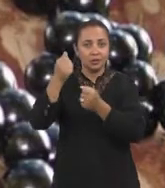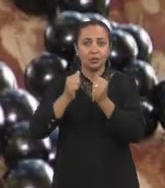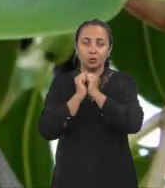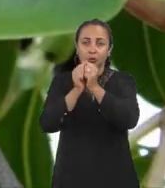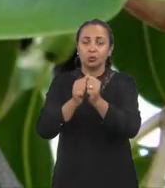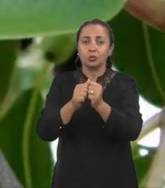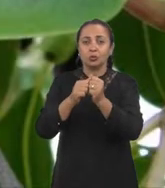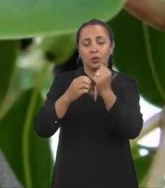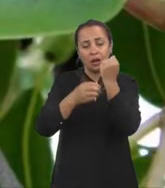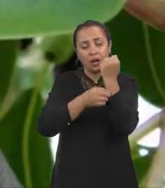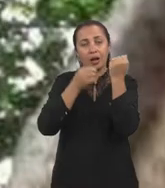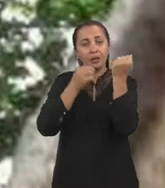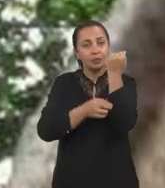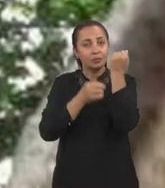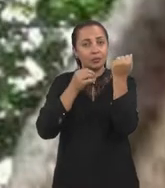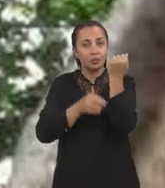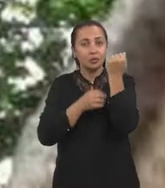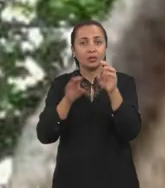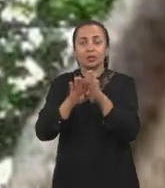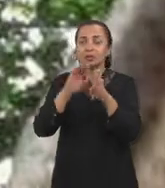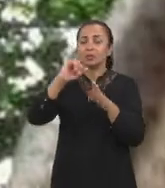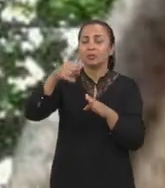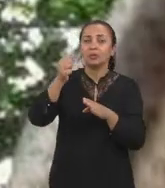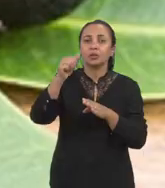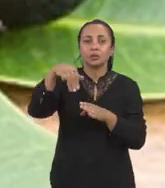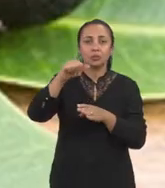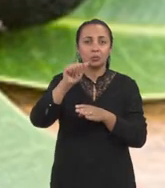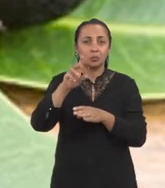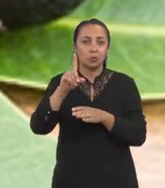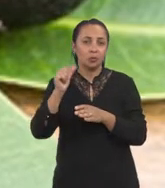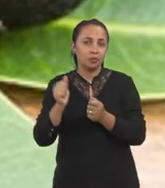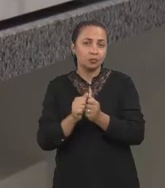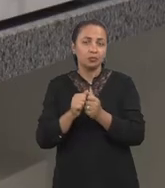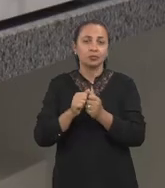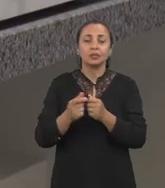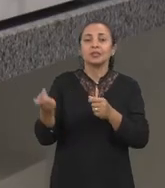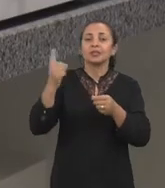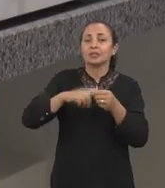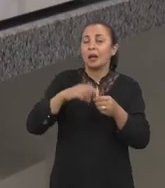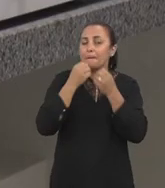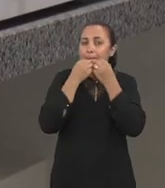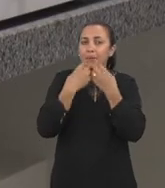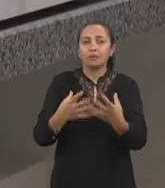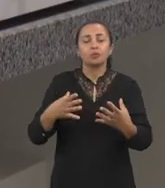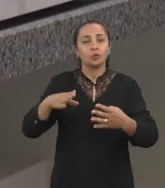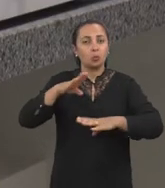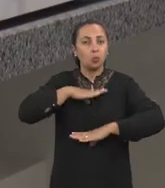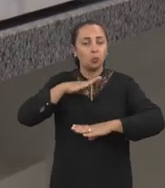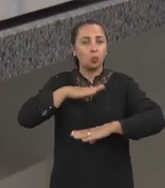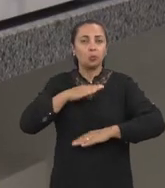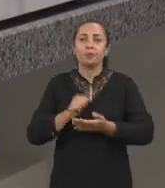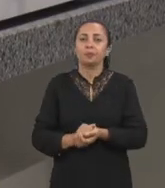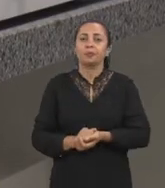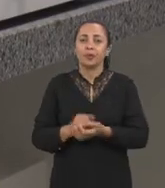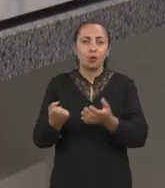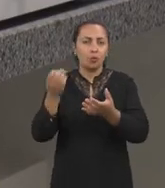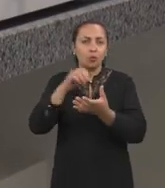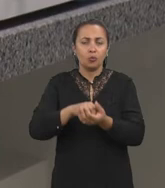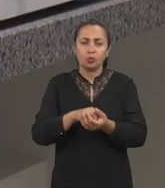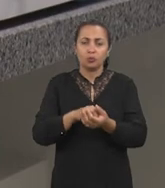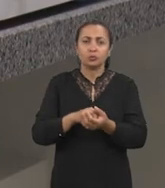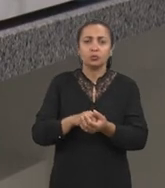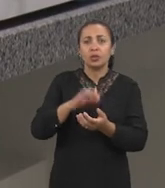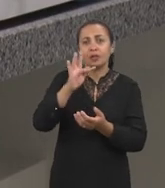jaboticaba e do jambolão, trazem vários benefícios para o organismo. Esses frutos são fontes de compostos